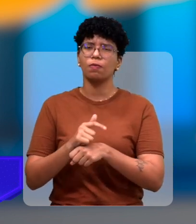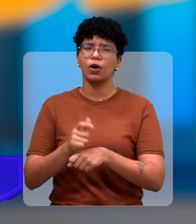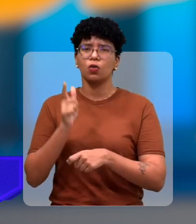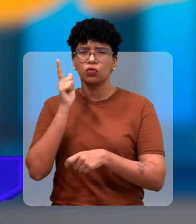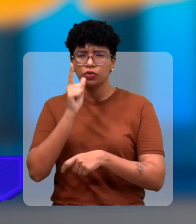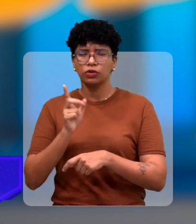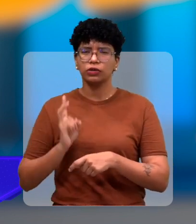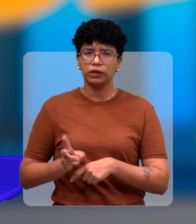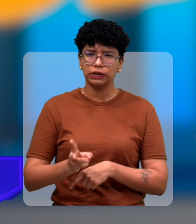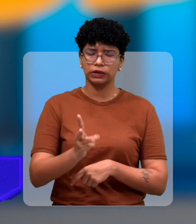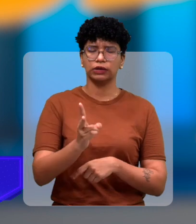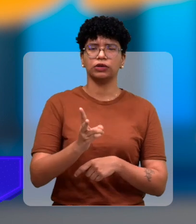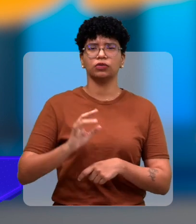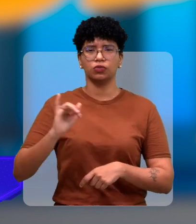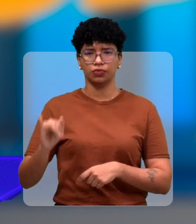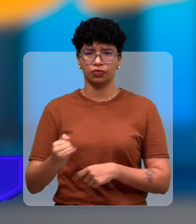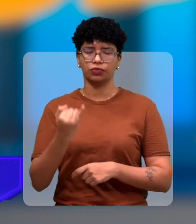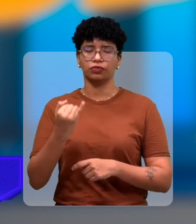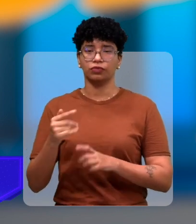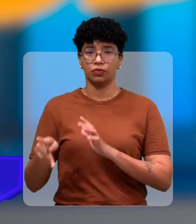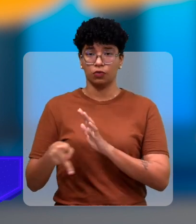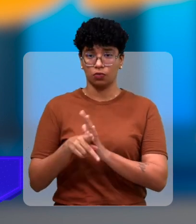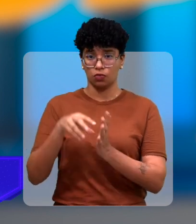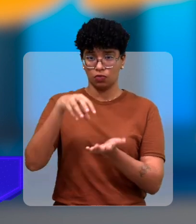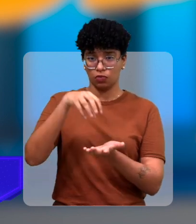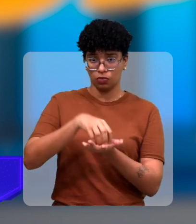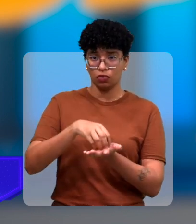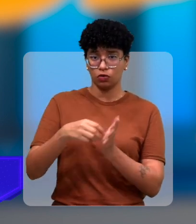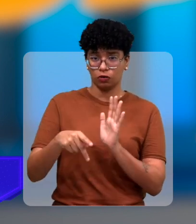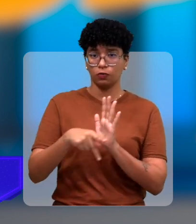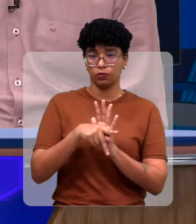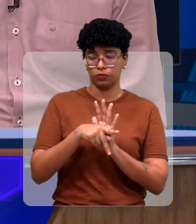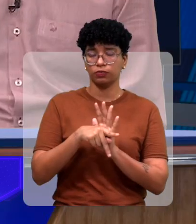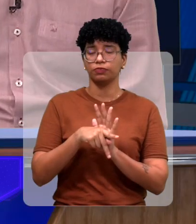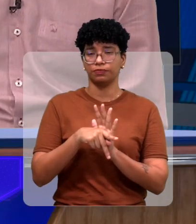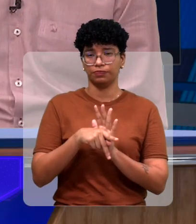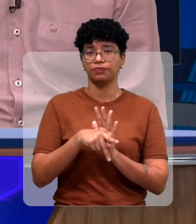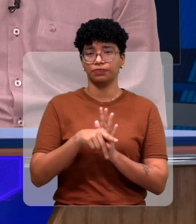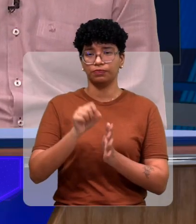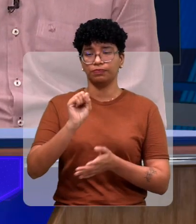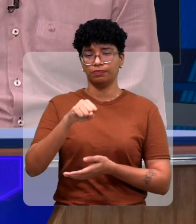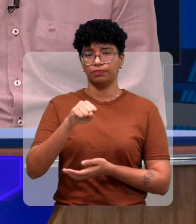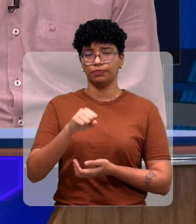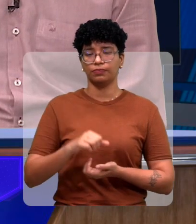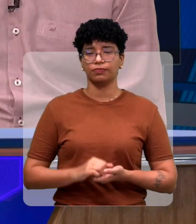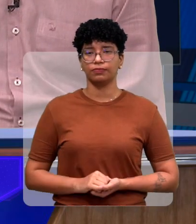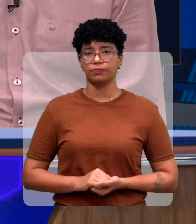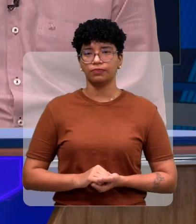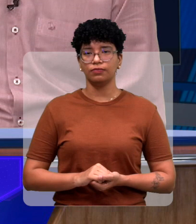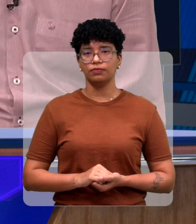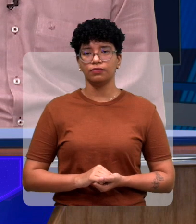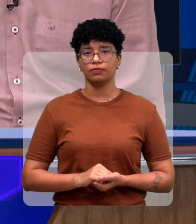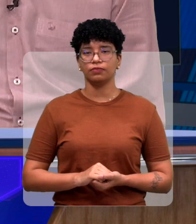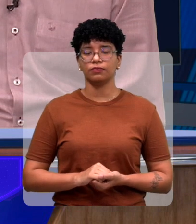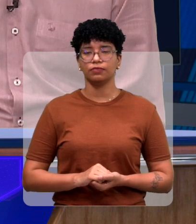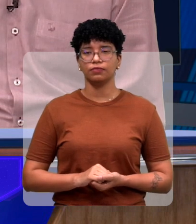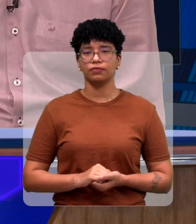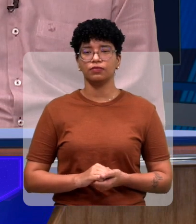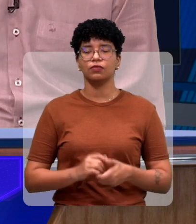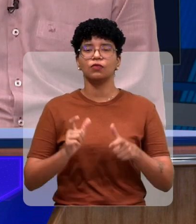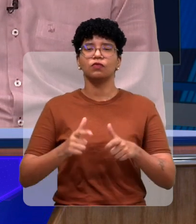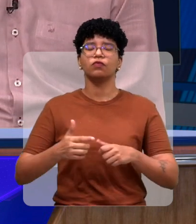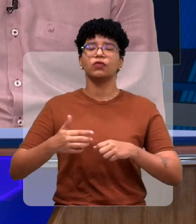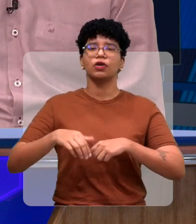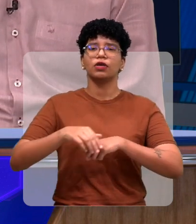permanecer com esse restaurante. Sede própria, Antônio Carlos? Devist, tem sede própria. Aí